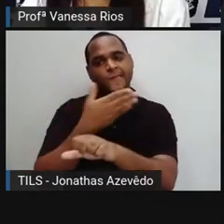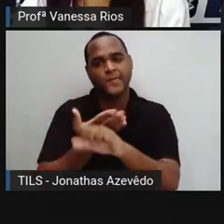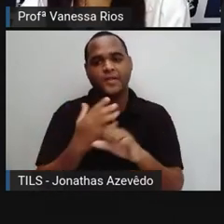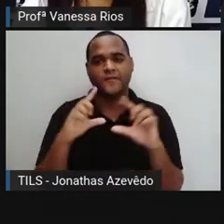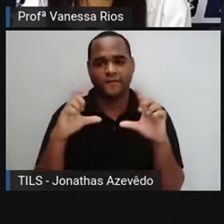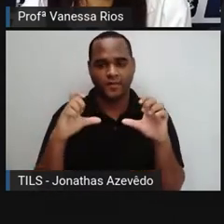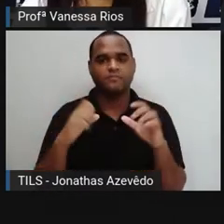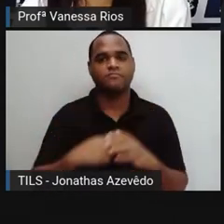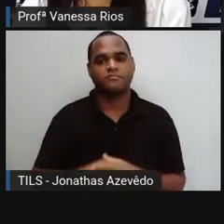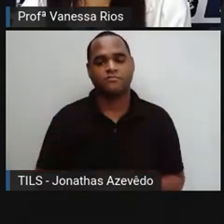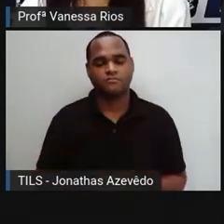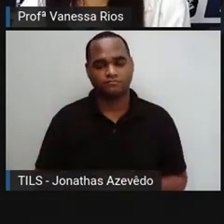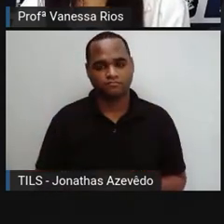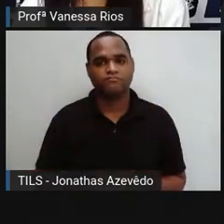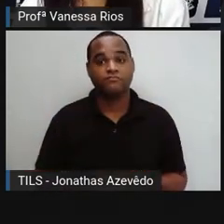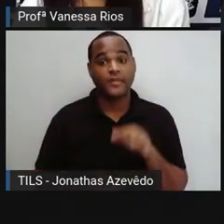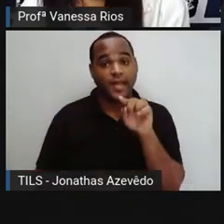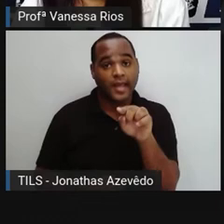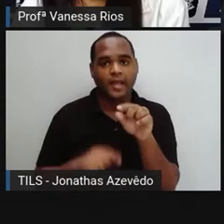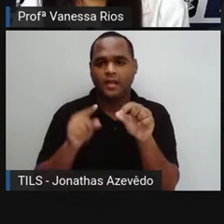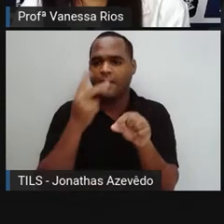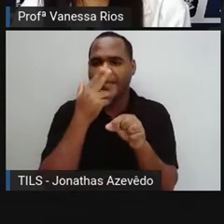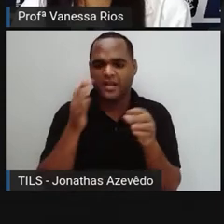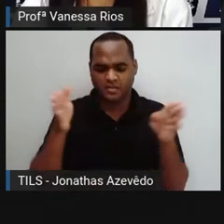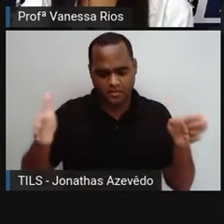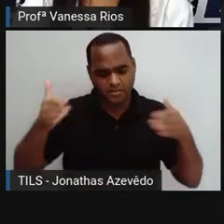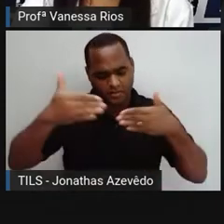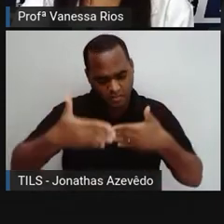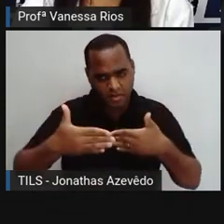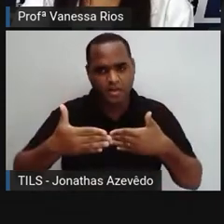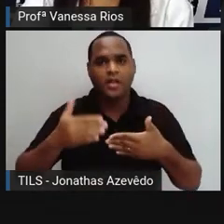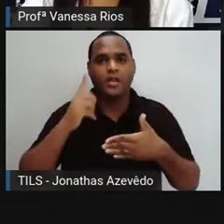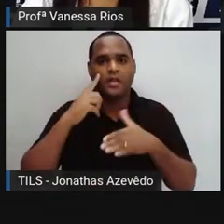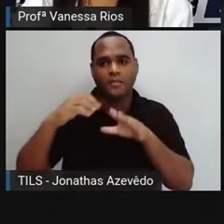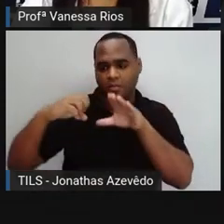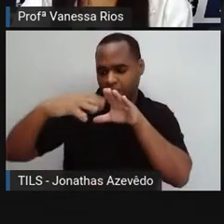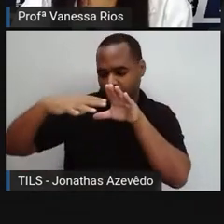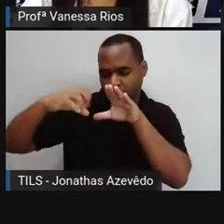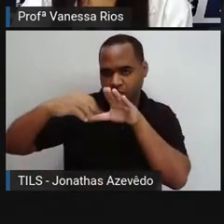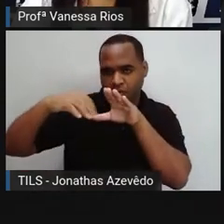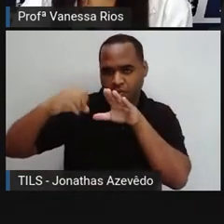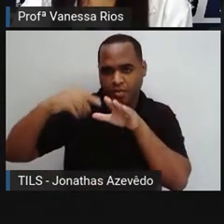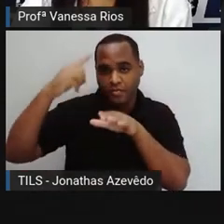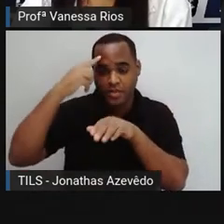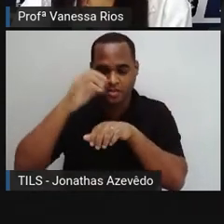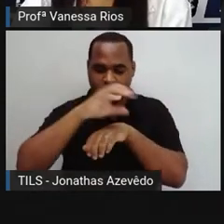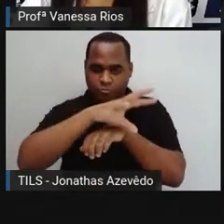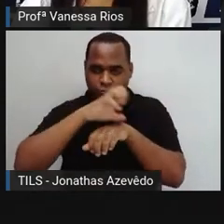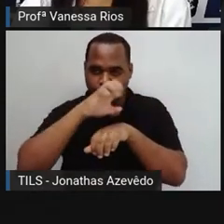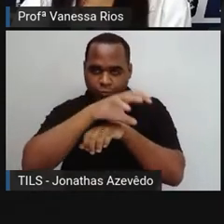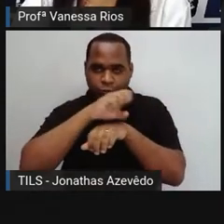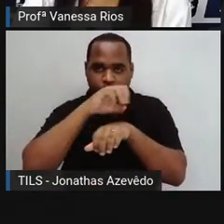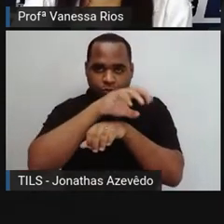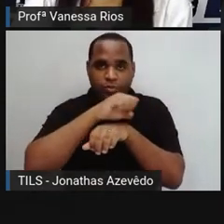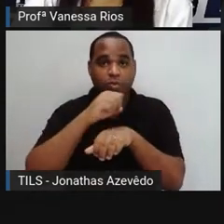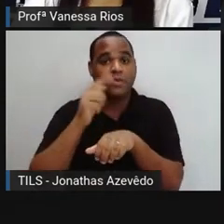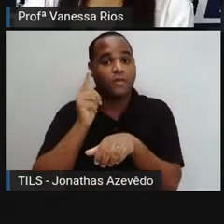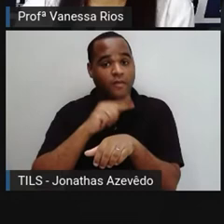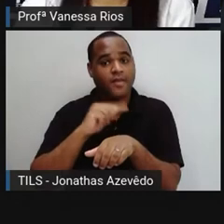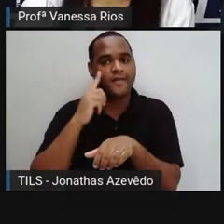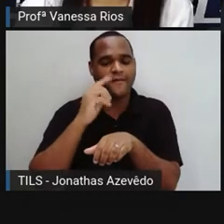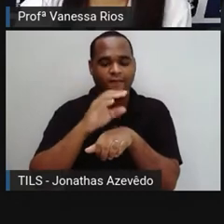Réotipo era uma caixa enorme que captava a imagem através da lente e a gravava sobre o